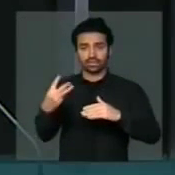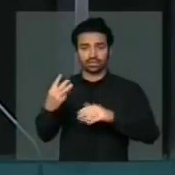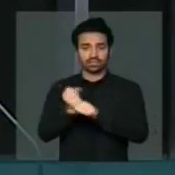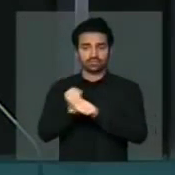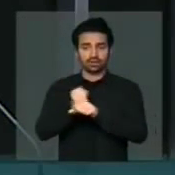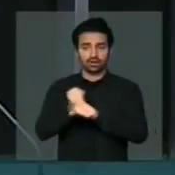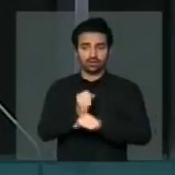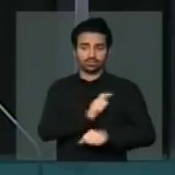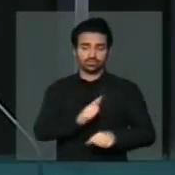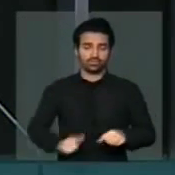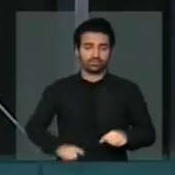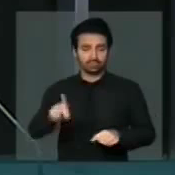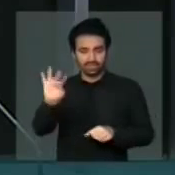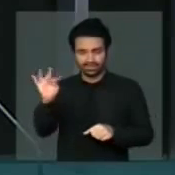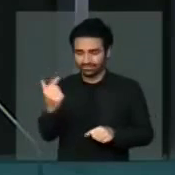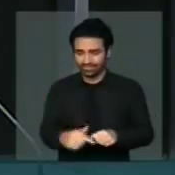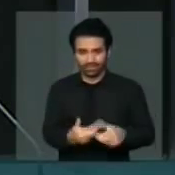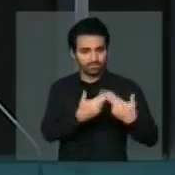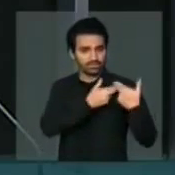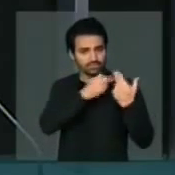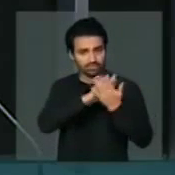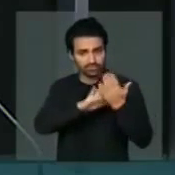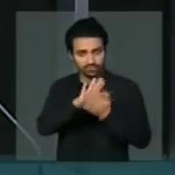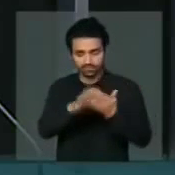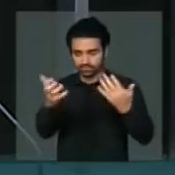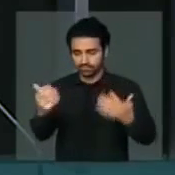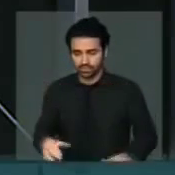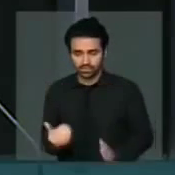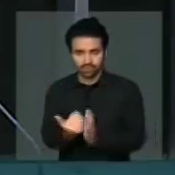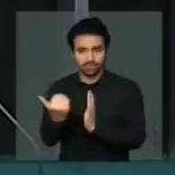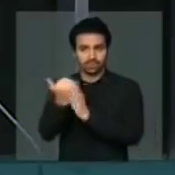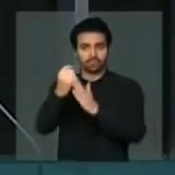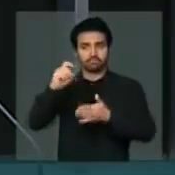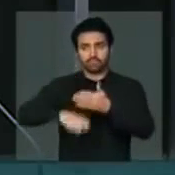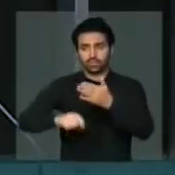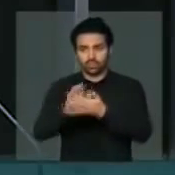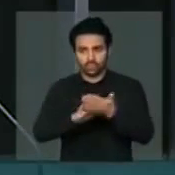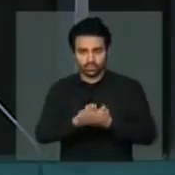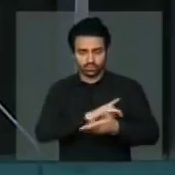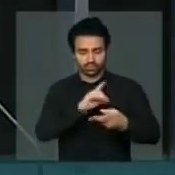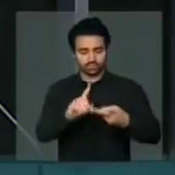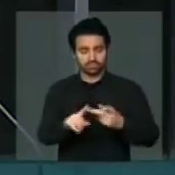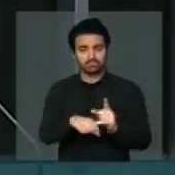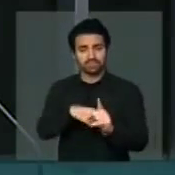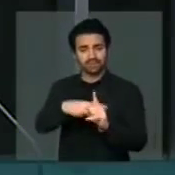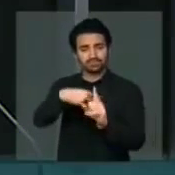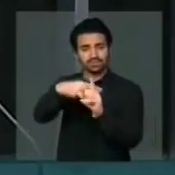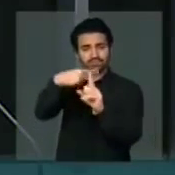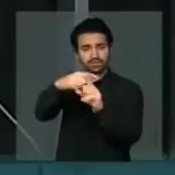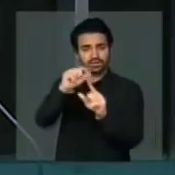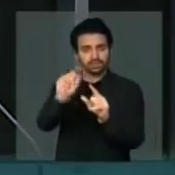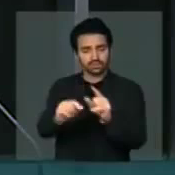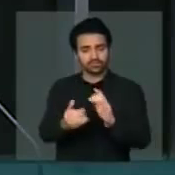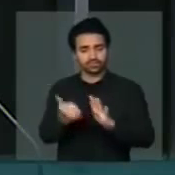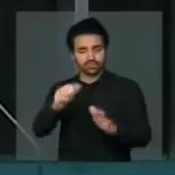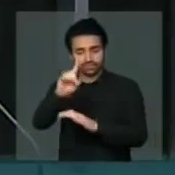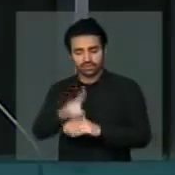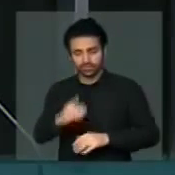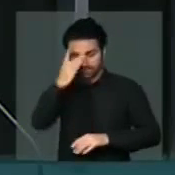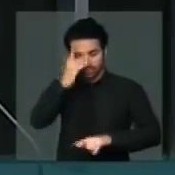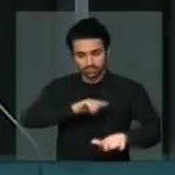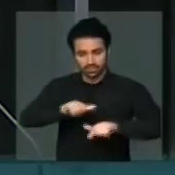petista. O povo não quer o aumento de impostos, o aumento da carga tributária, a retirada de direitos do trabalhador.